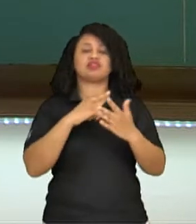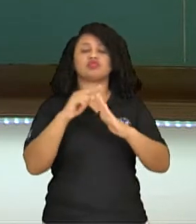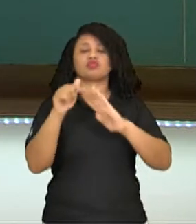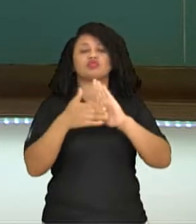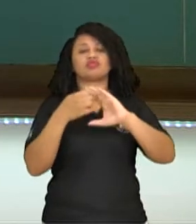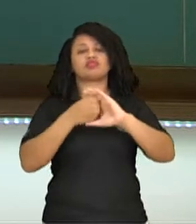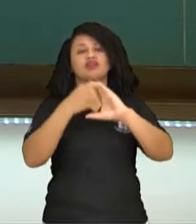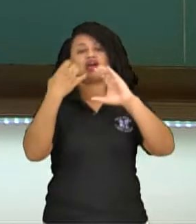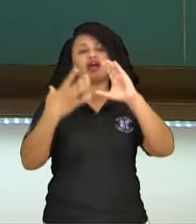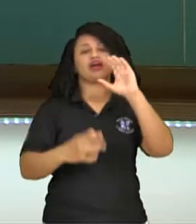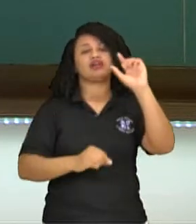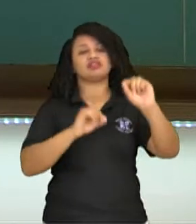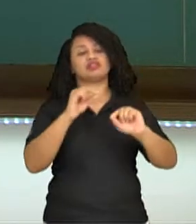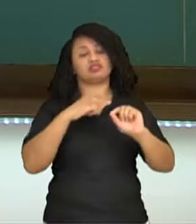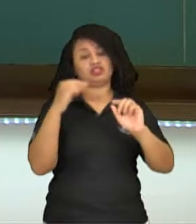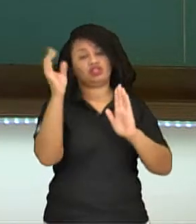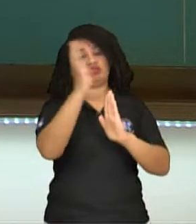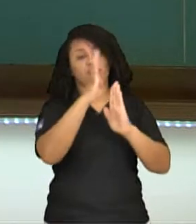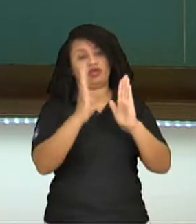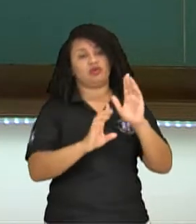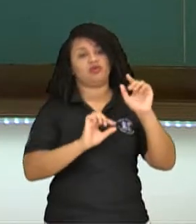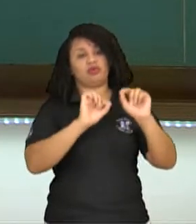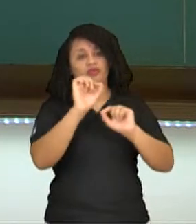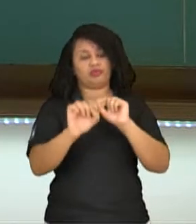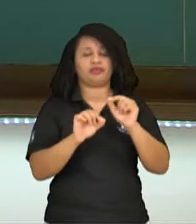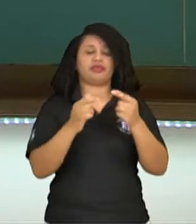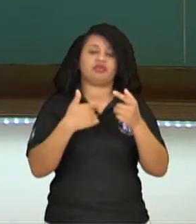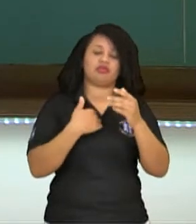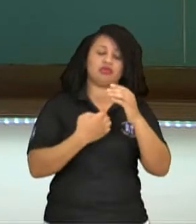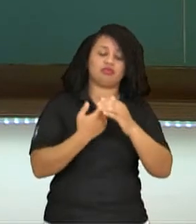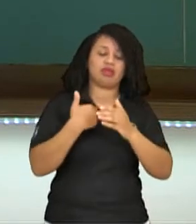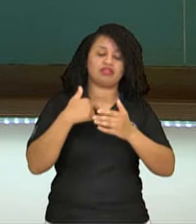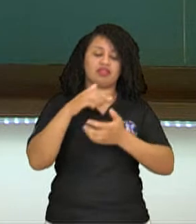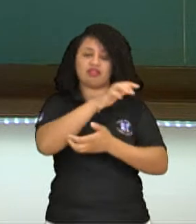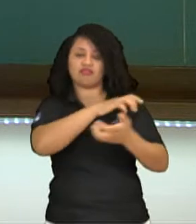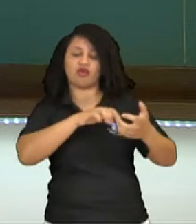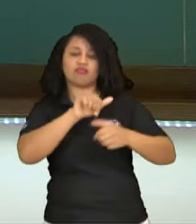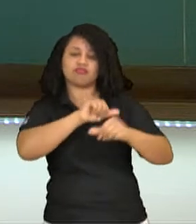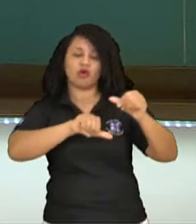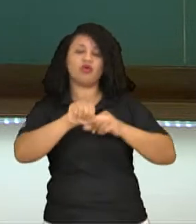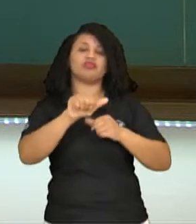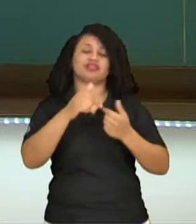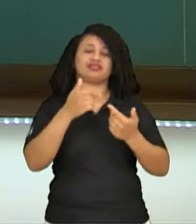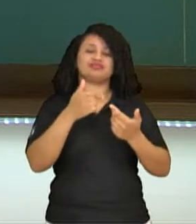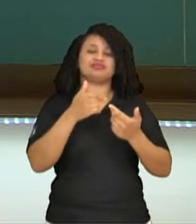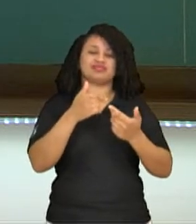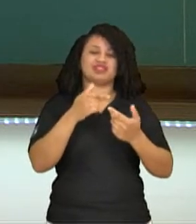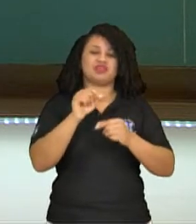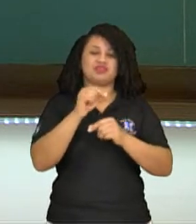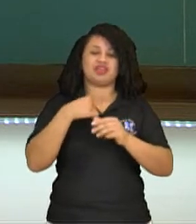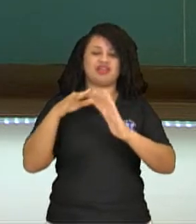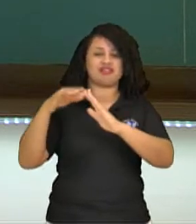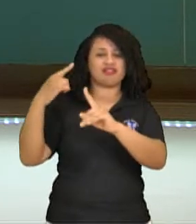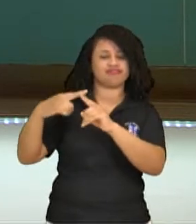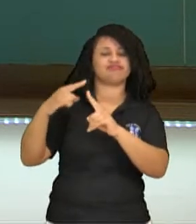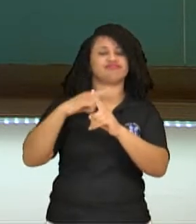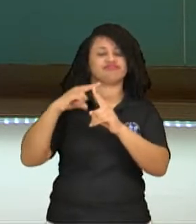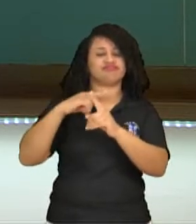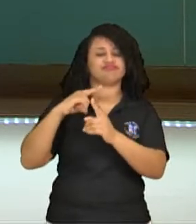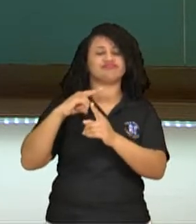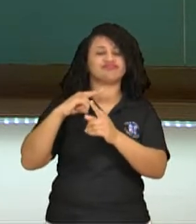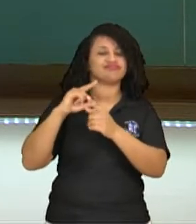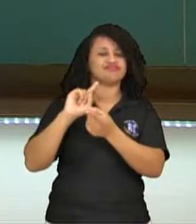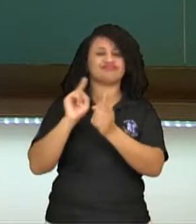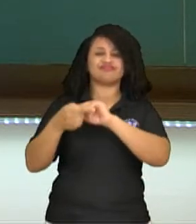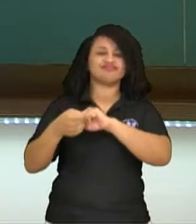característica do próprio barroco, que é, surge com a reforma protestante, né, com a contra-reforma que você